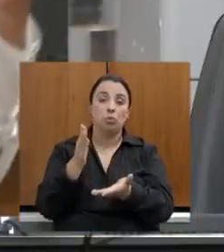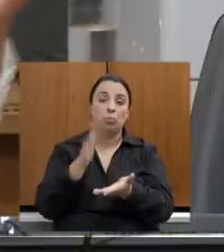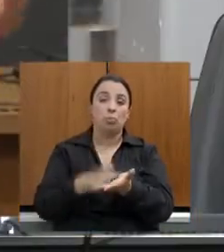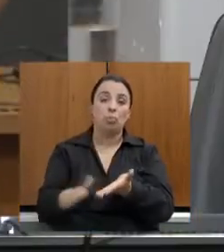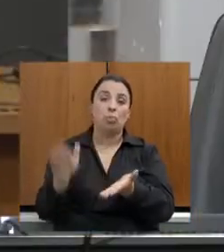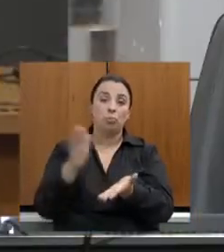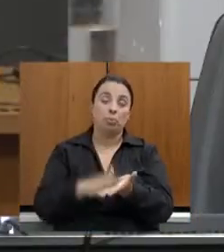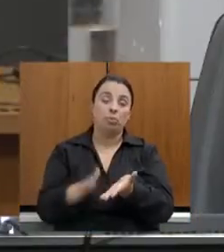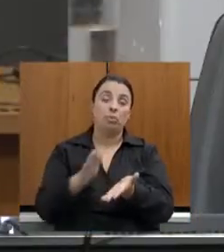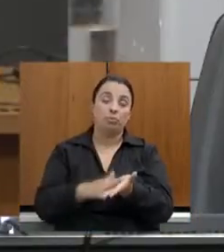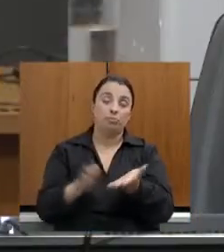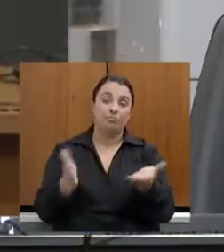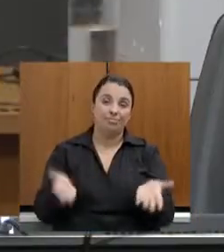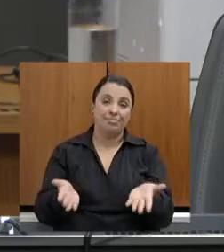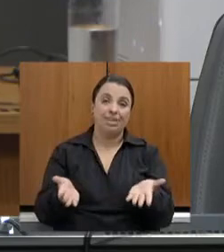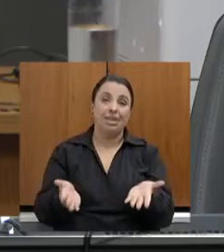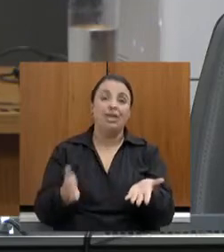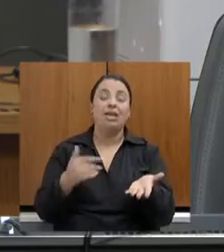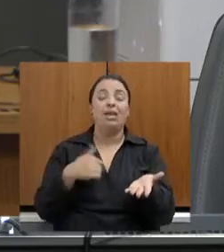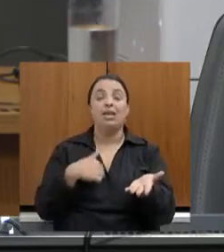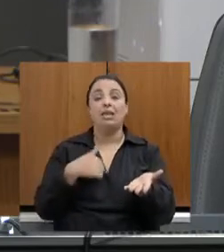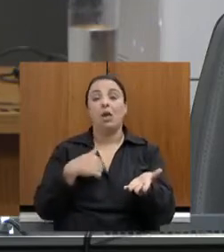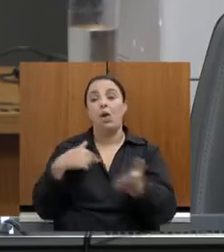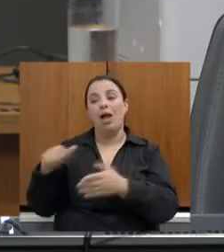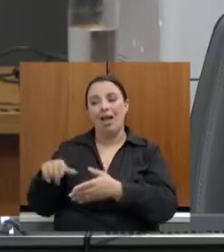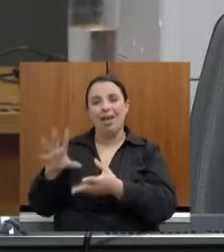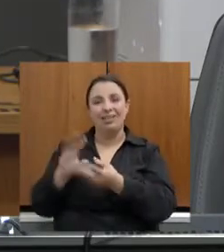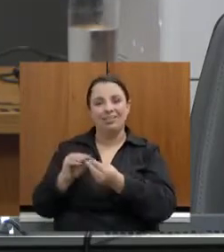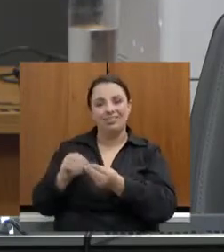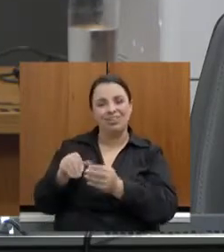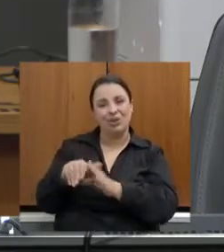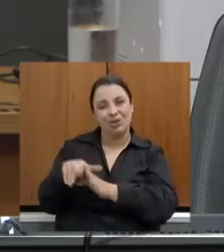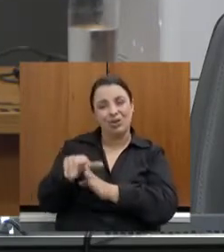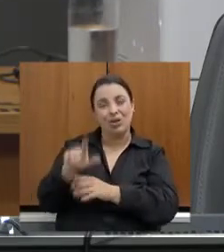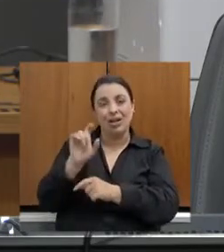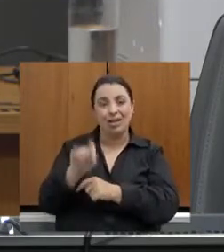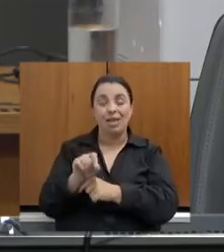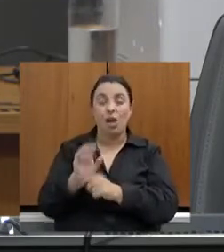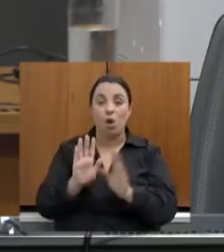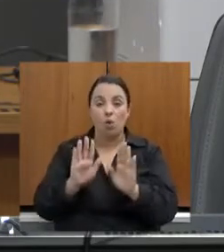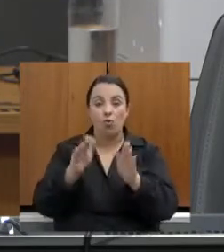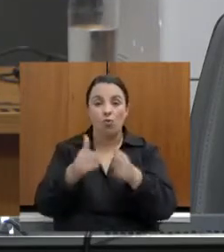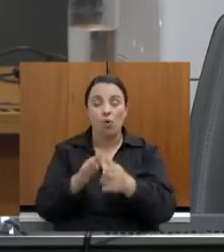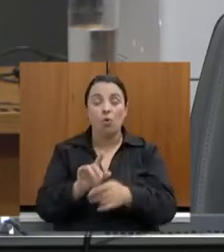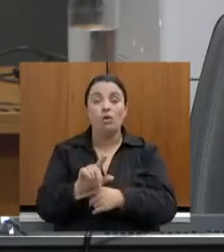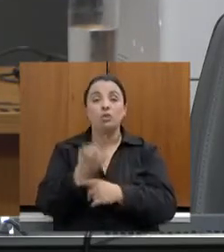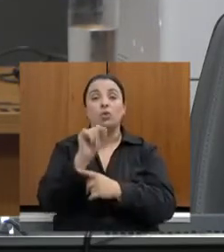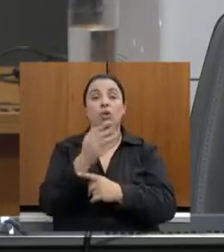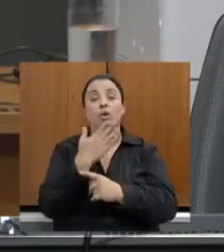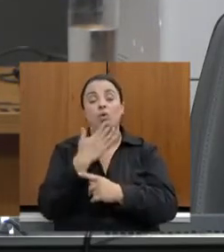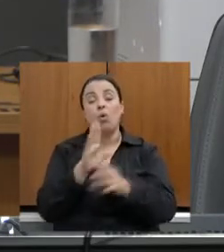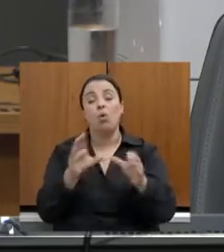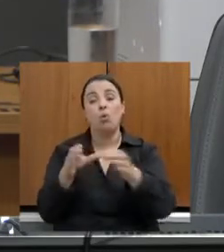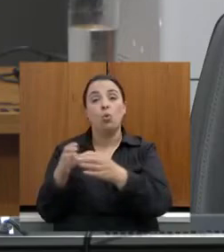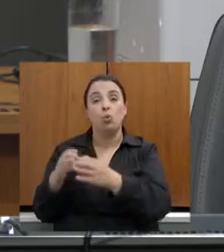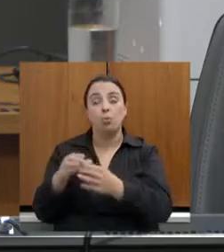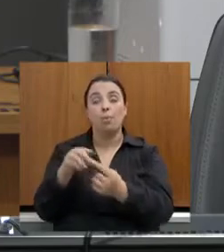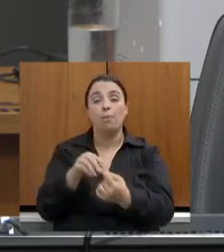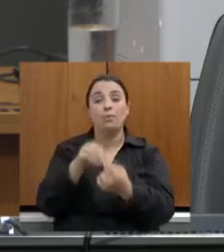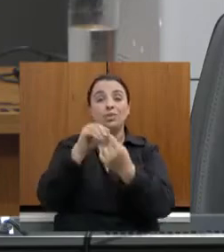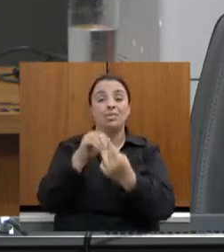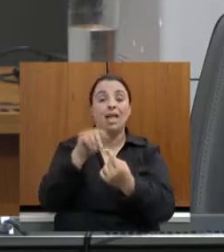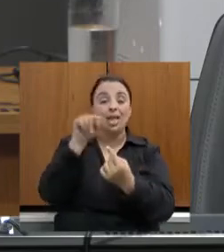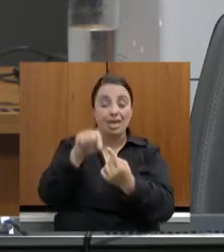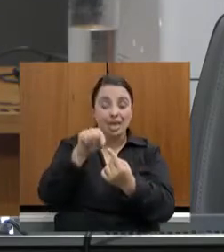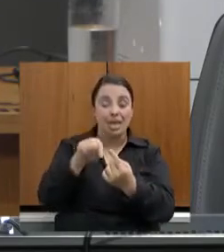tende a ser o processo de focalização. escolhermos o grupo que o programa deveria priorizar e, a partir desse